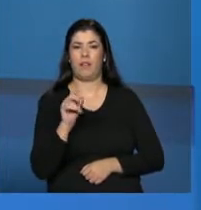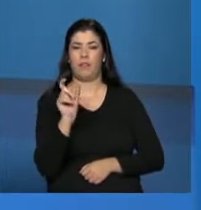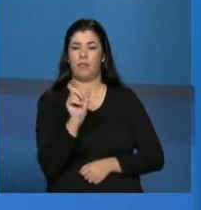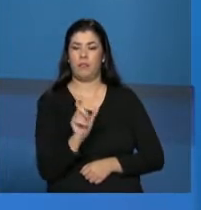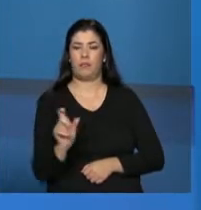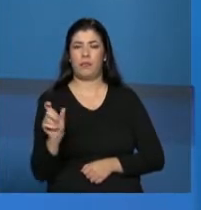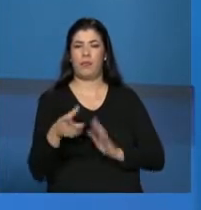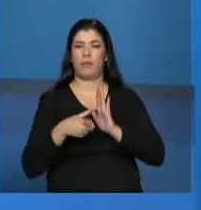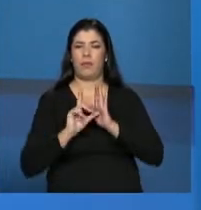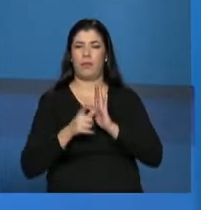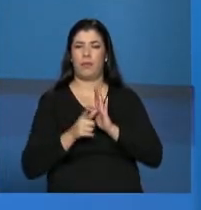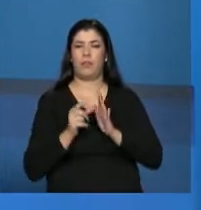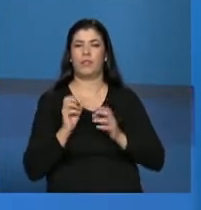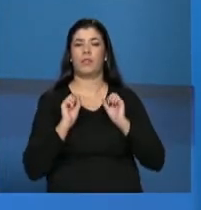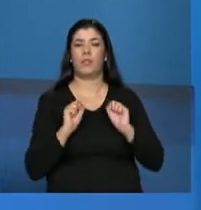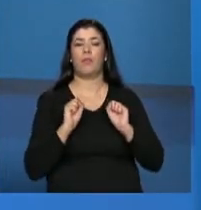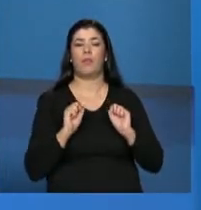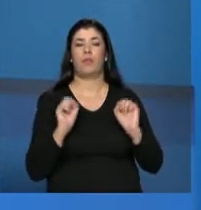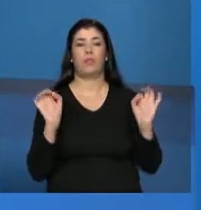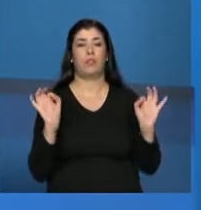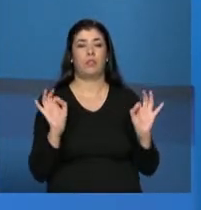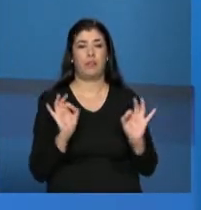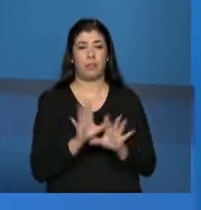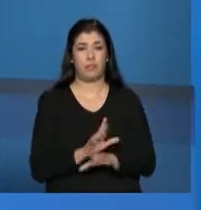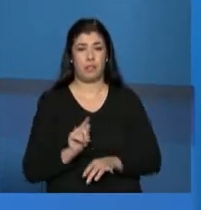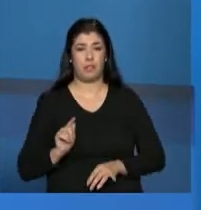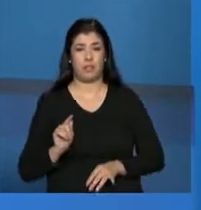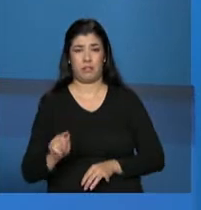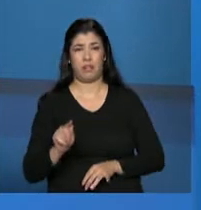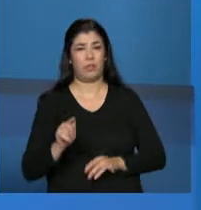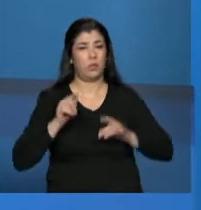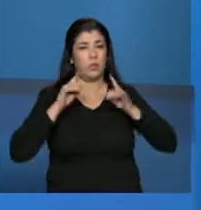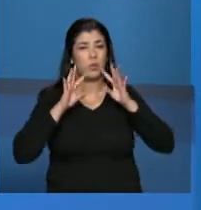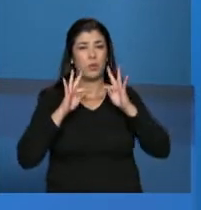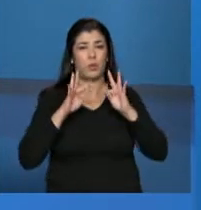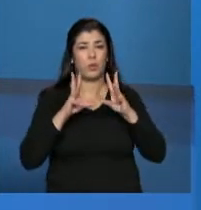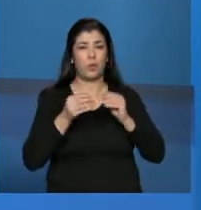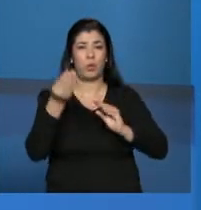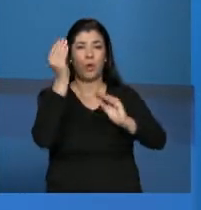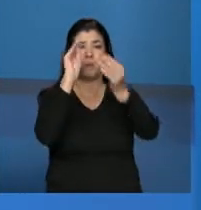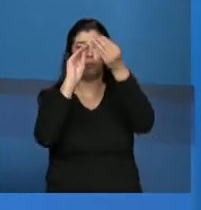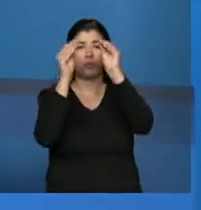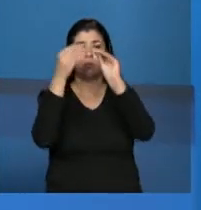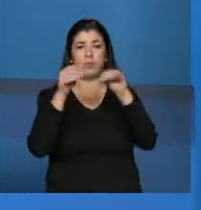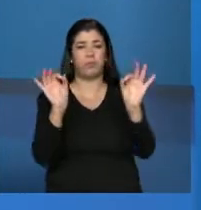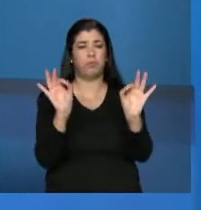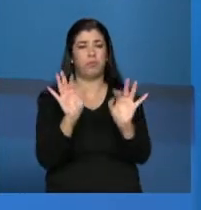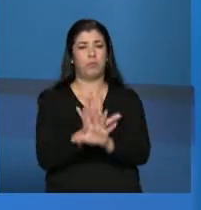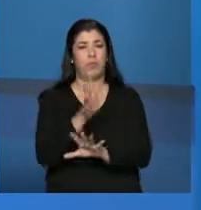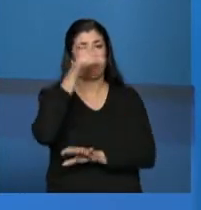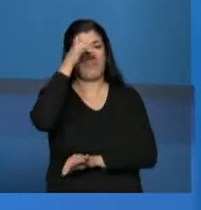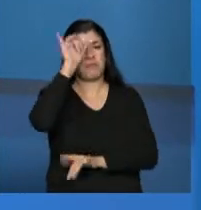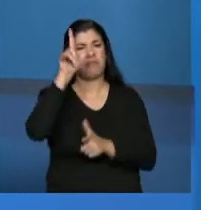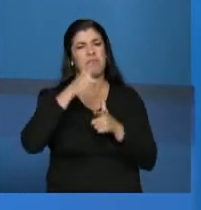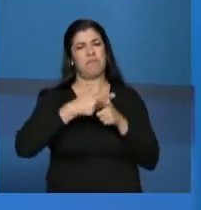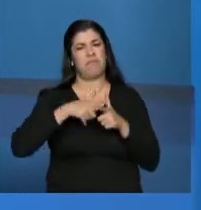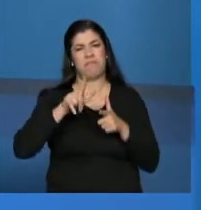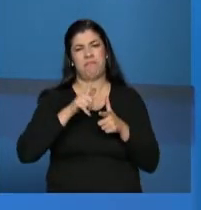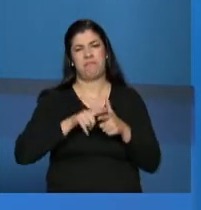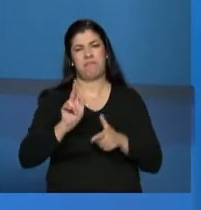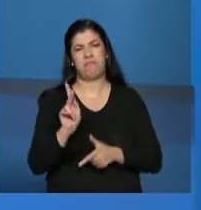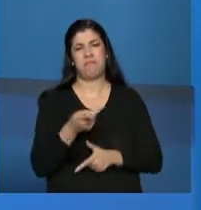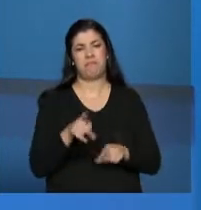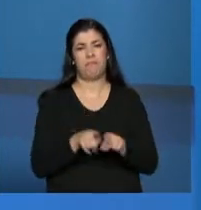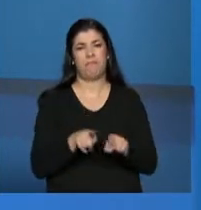sessão e que só vai permitir finalizar, apertar esse botão depois de tudo concluído, de tudo preenchido para evitar qualquer errinho.